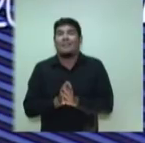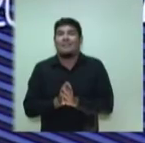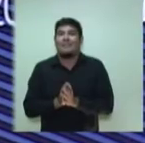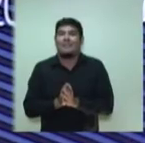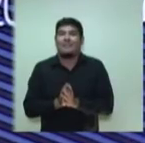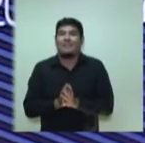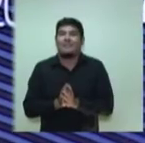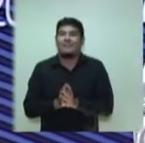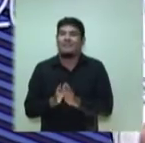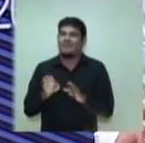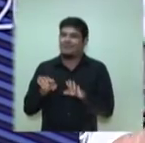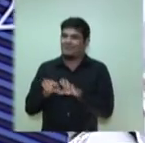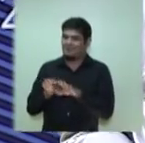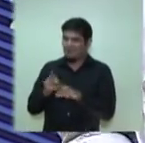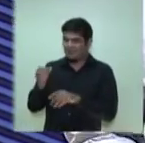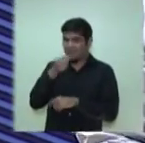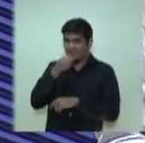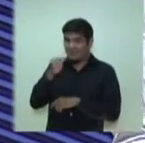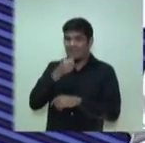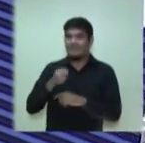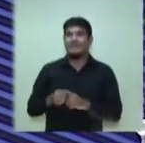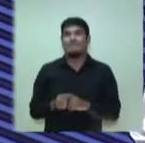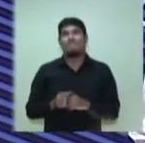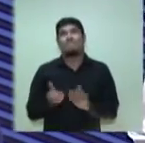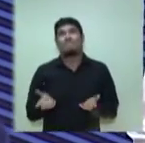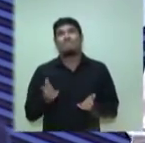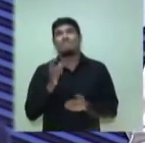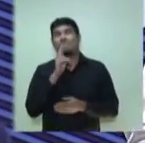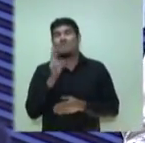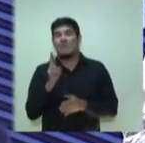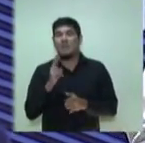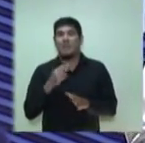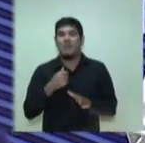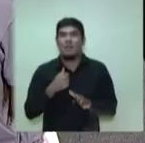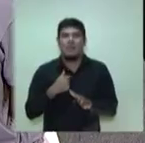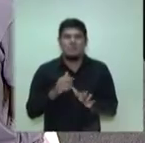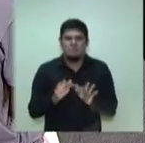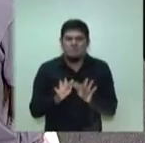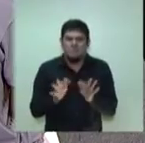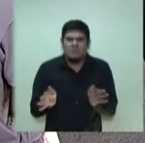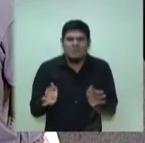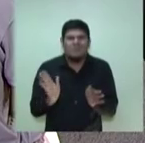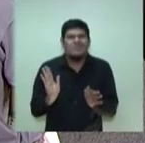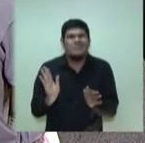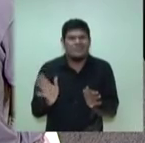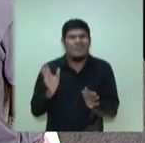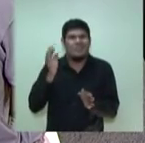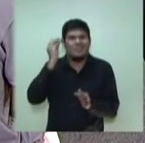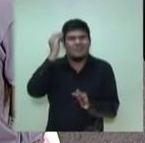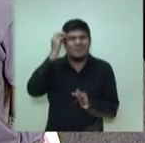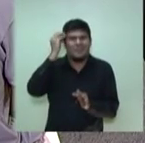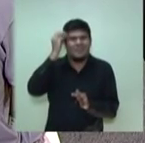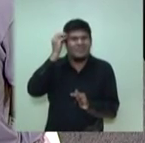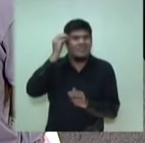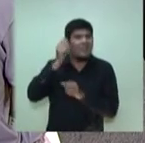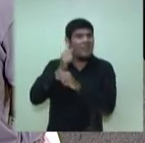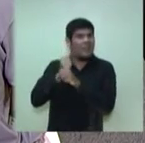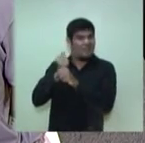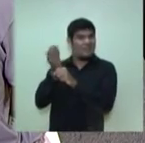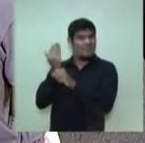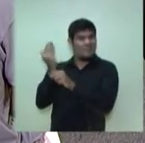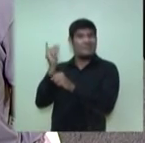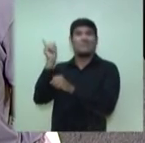mediador. Digo de maneira bem simples. Eu piso no chão com muita experiência. Anos difíceis,